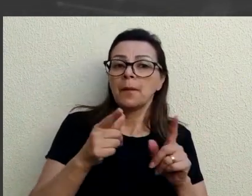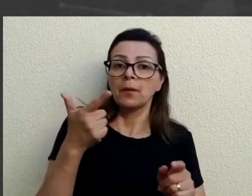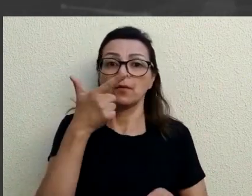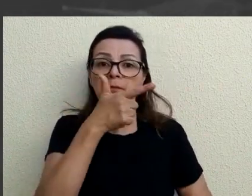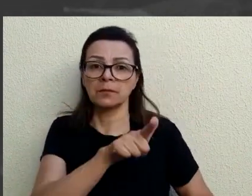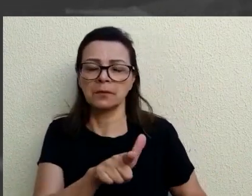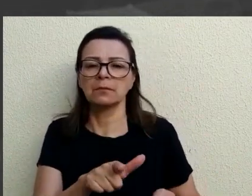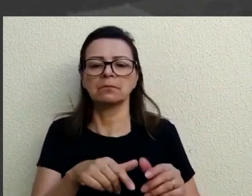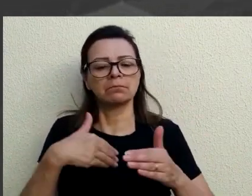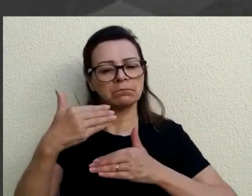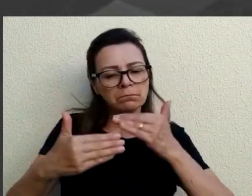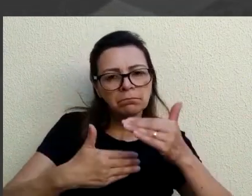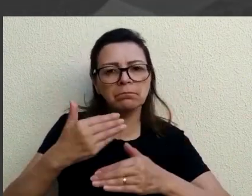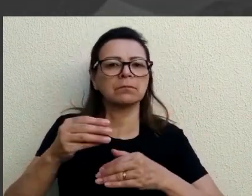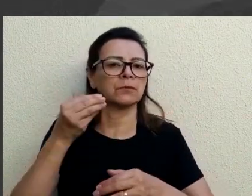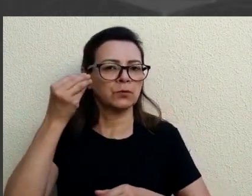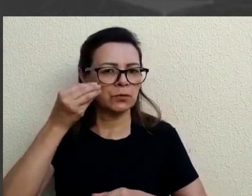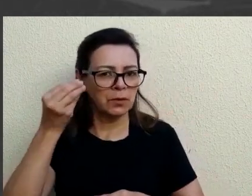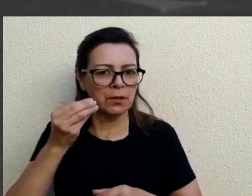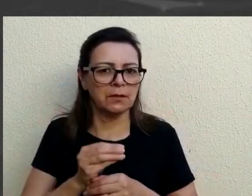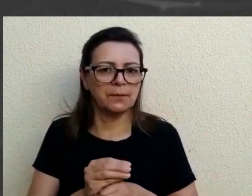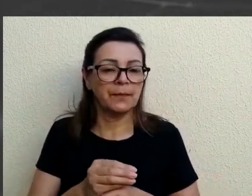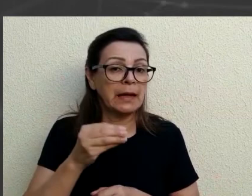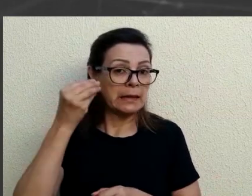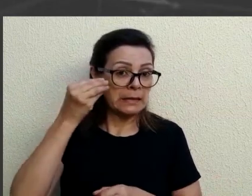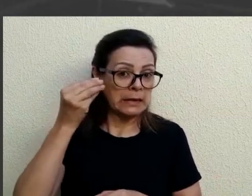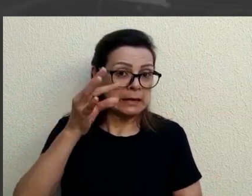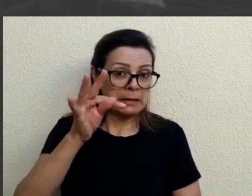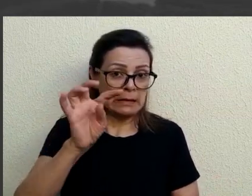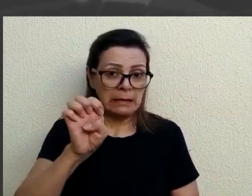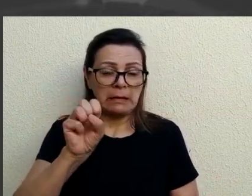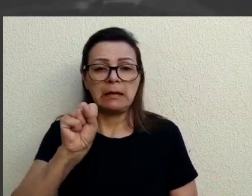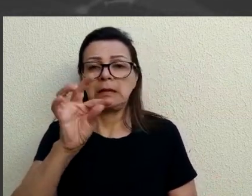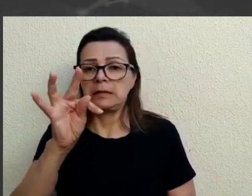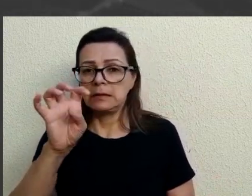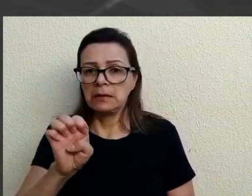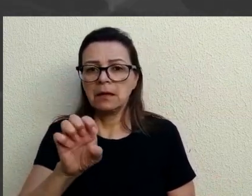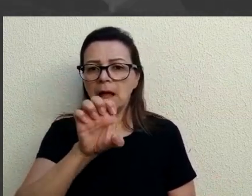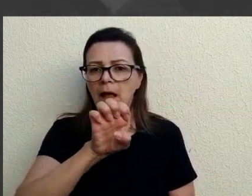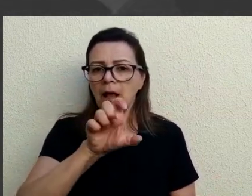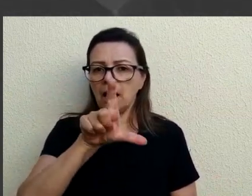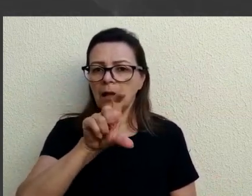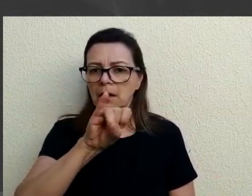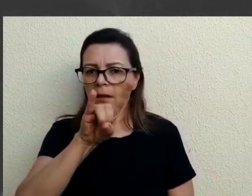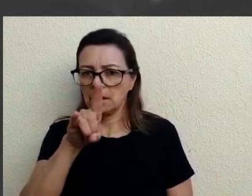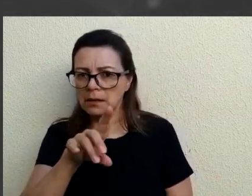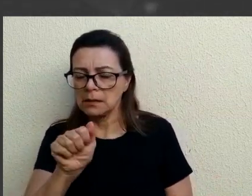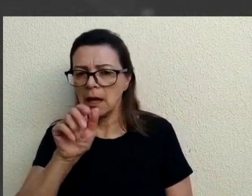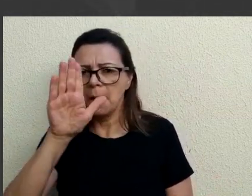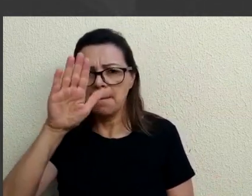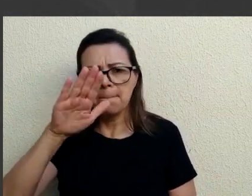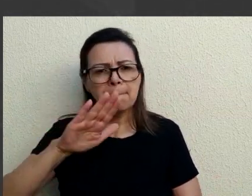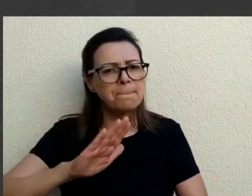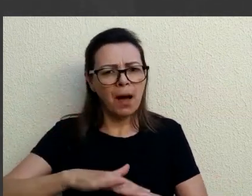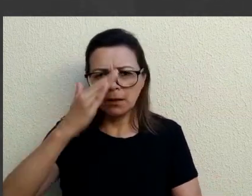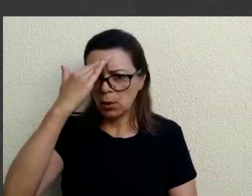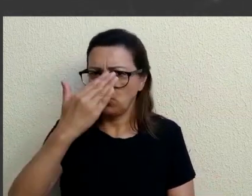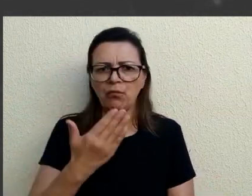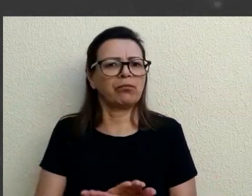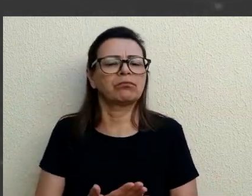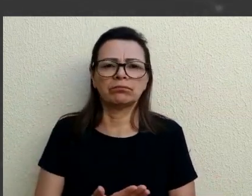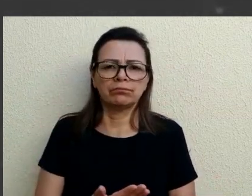a gente está conseguindo fazer. Então, o teste Elisa ele é mais confiável. gente tem conseguido